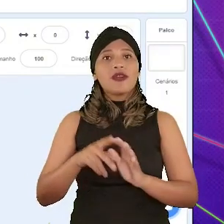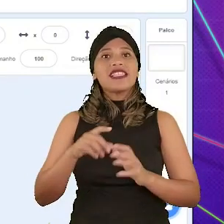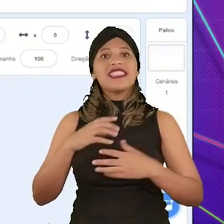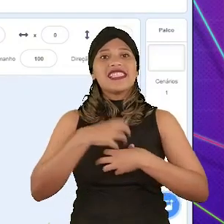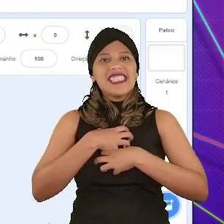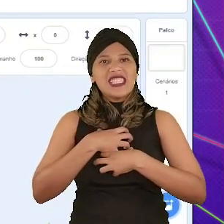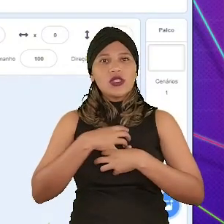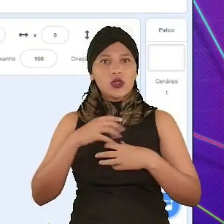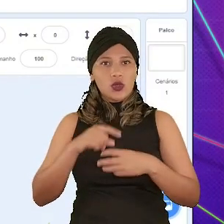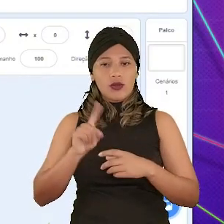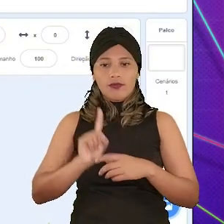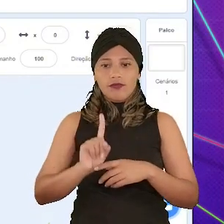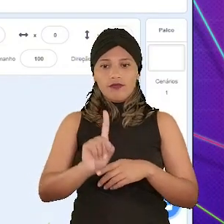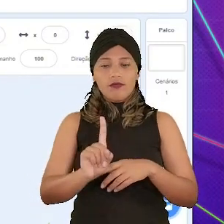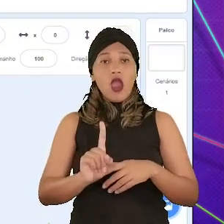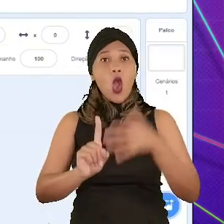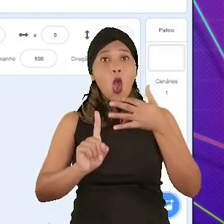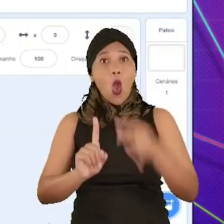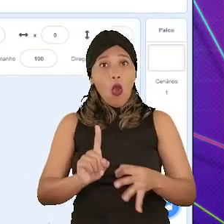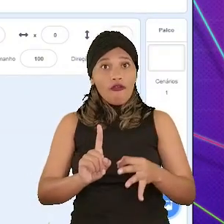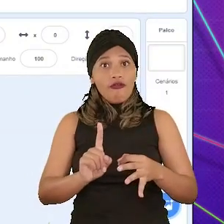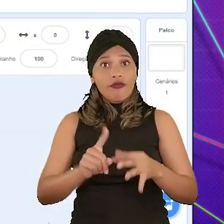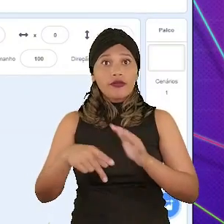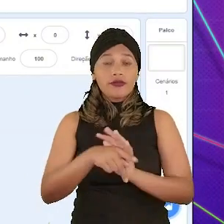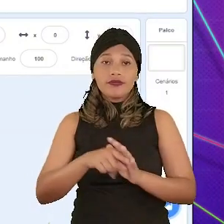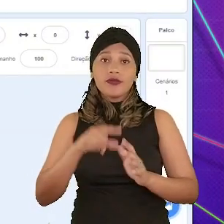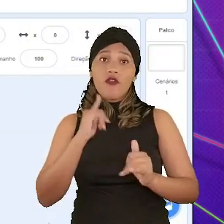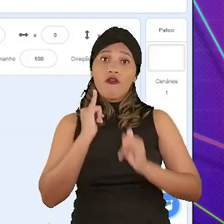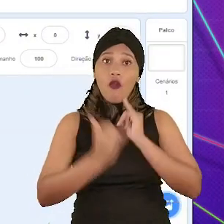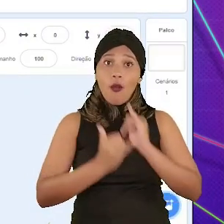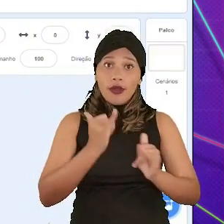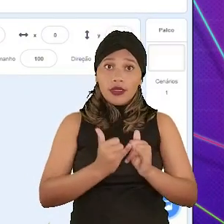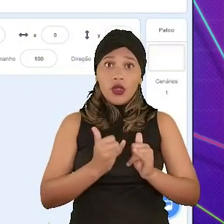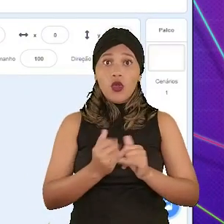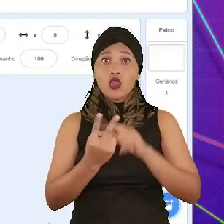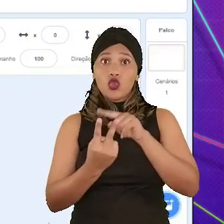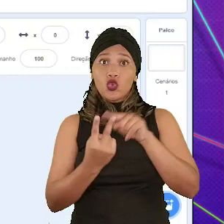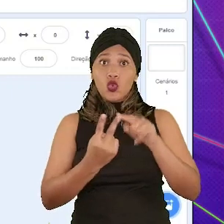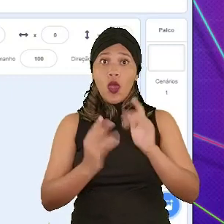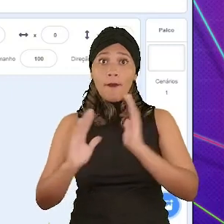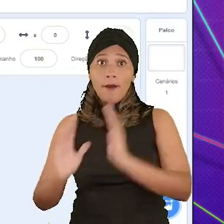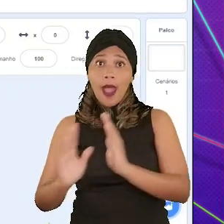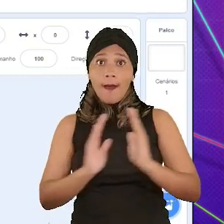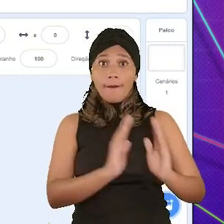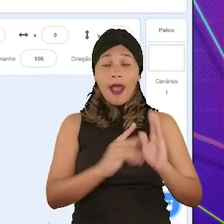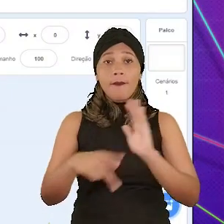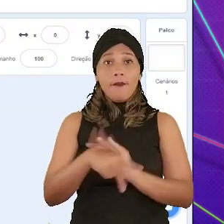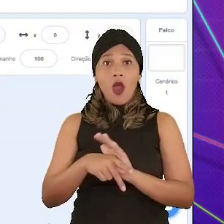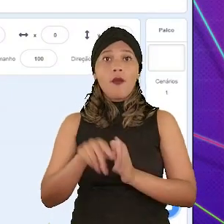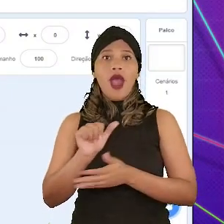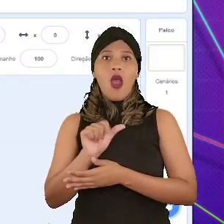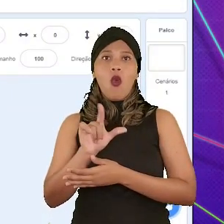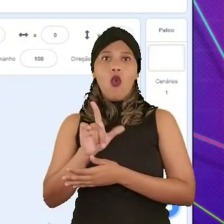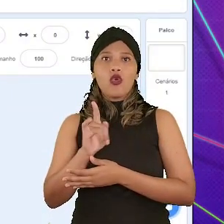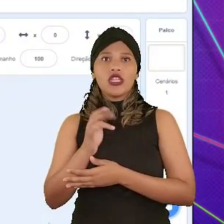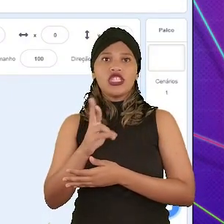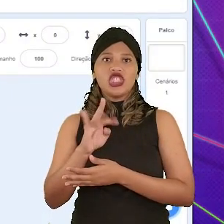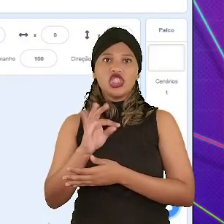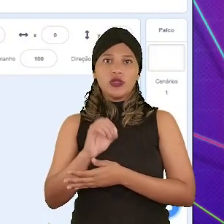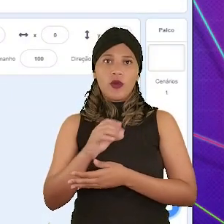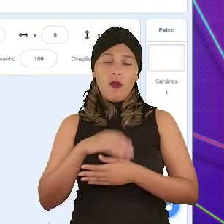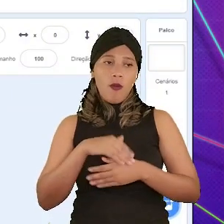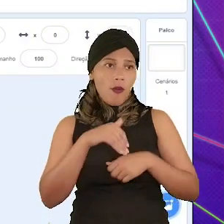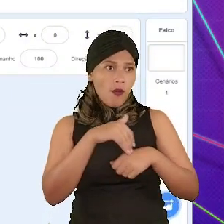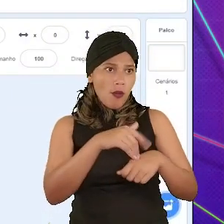blocos de sensores, que são os responsáveis por confirmar as informações entre duas partes do nosso algoritmo, um bloco que